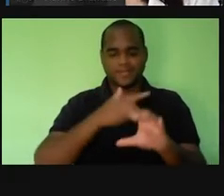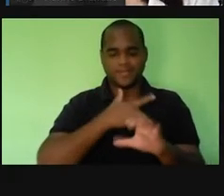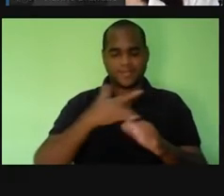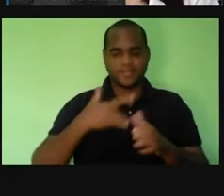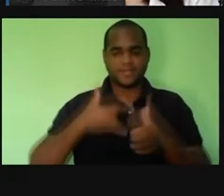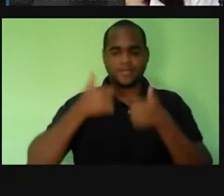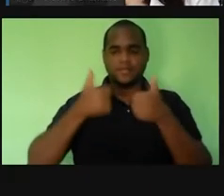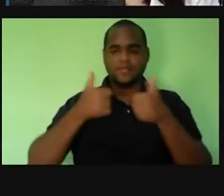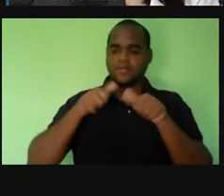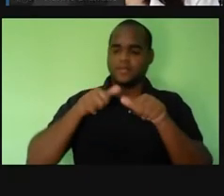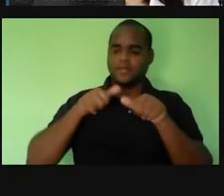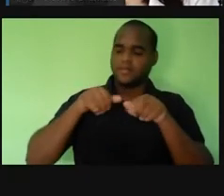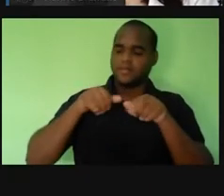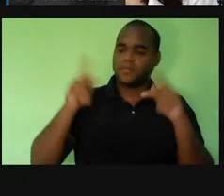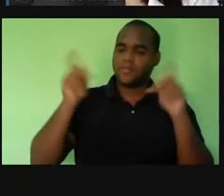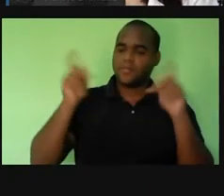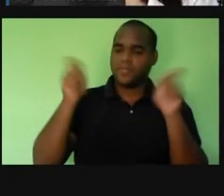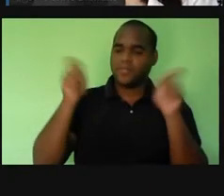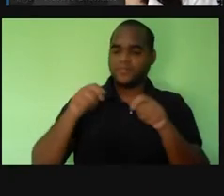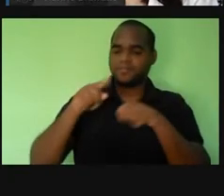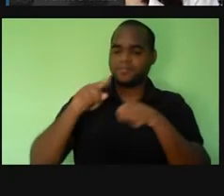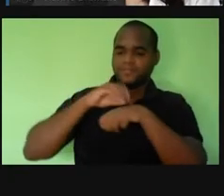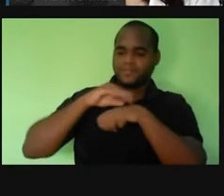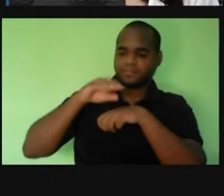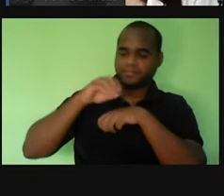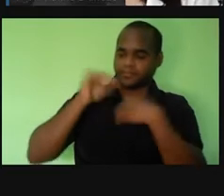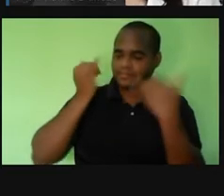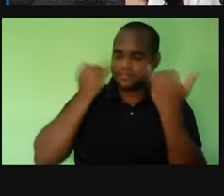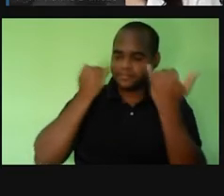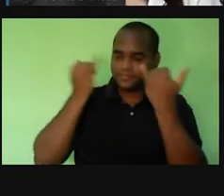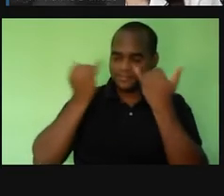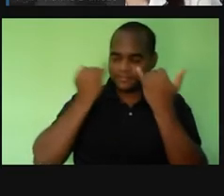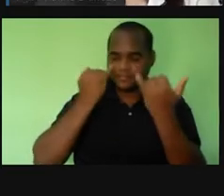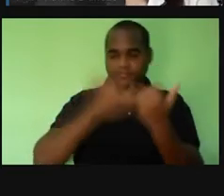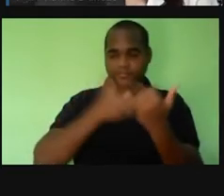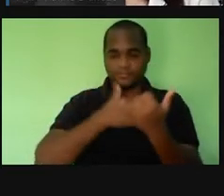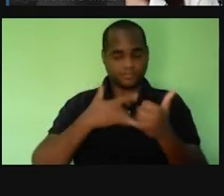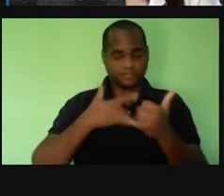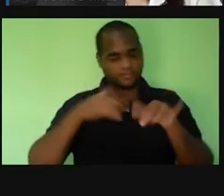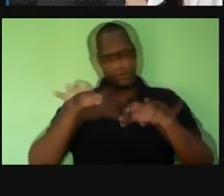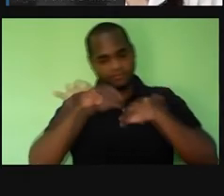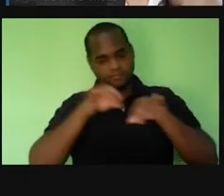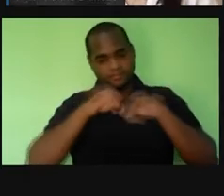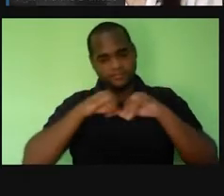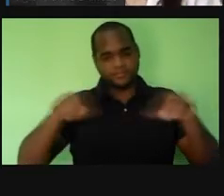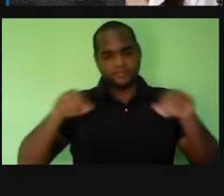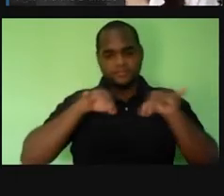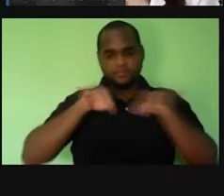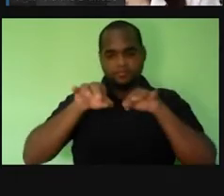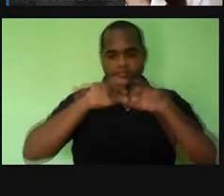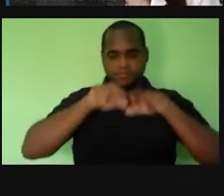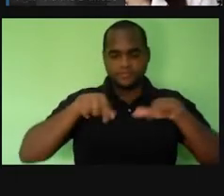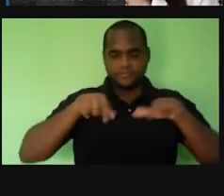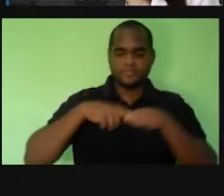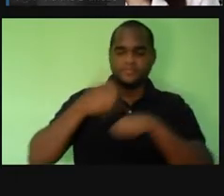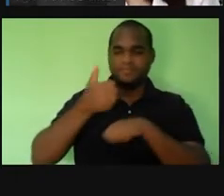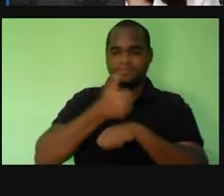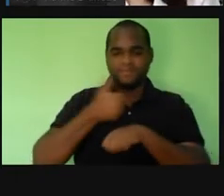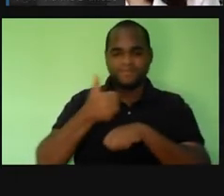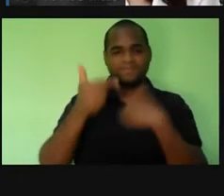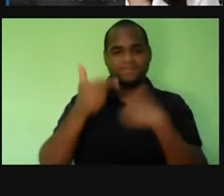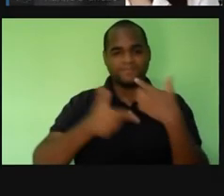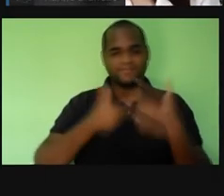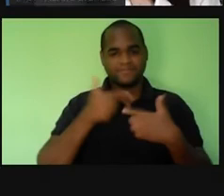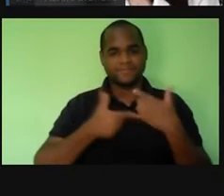de promoção da saúde, de informação em saúde, conforme o planejamento da organização em que esse profissional trabalha.